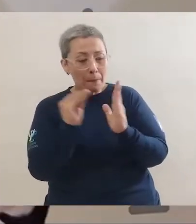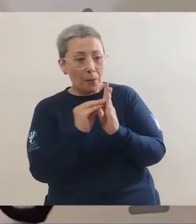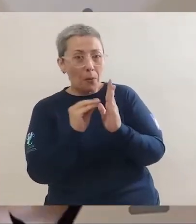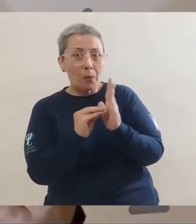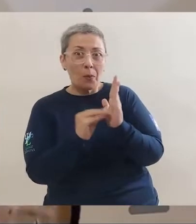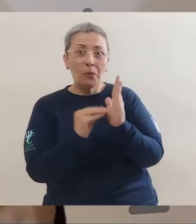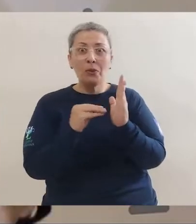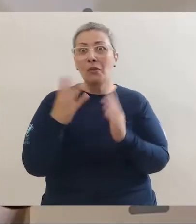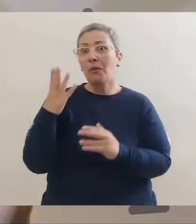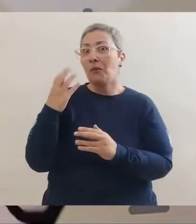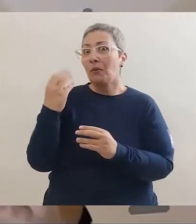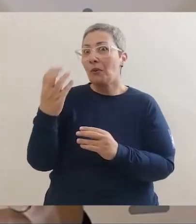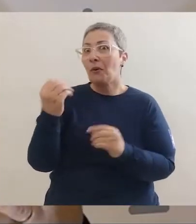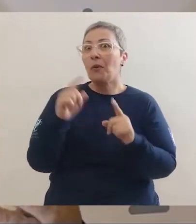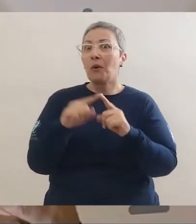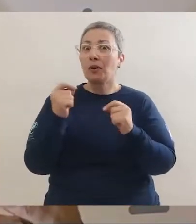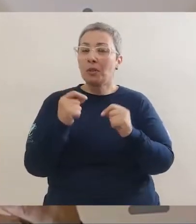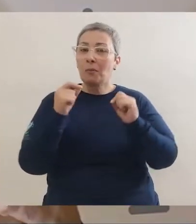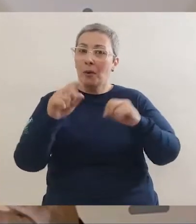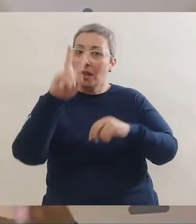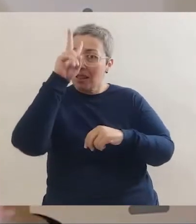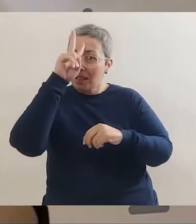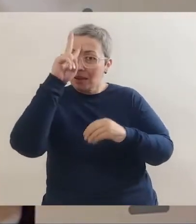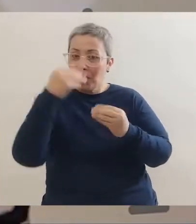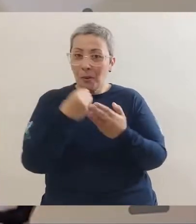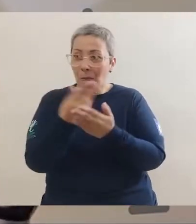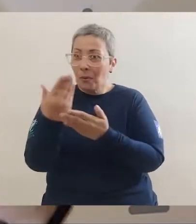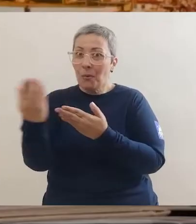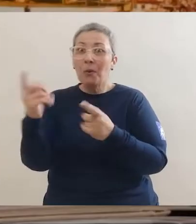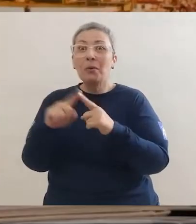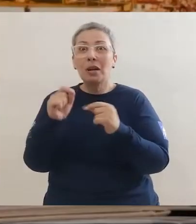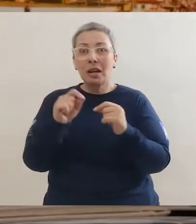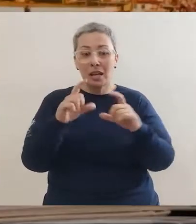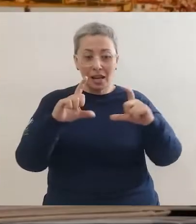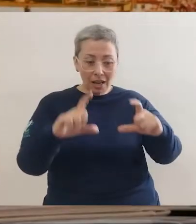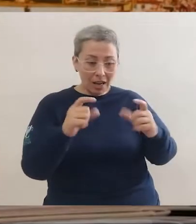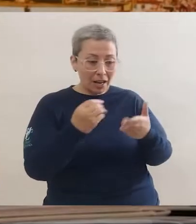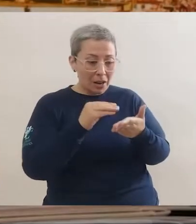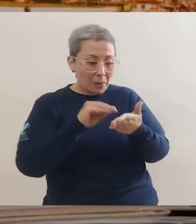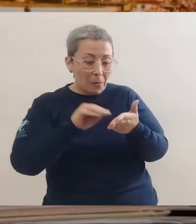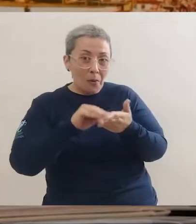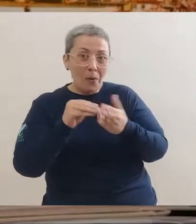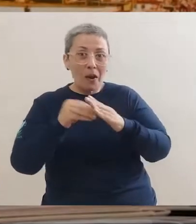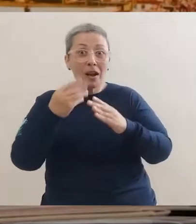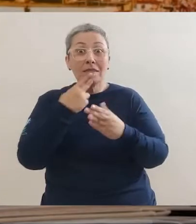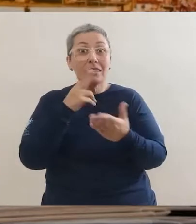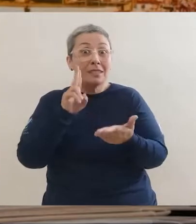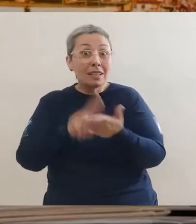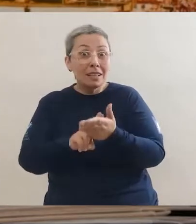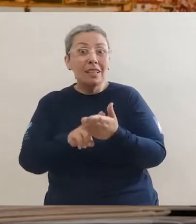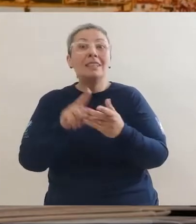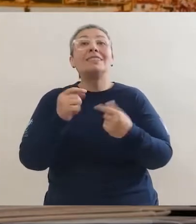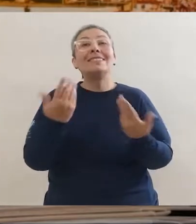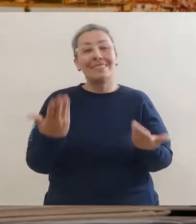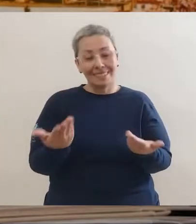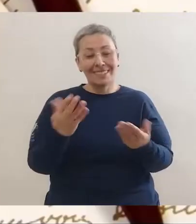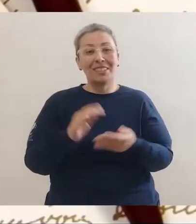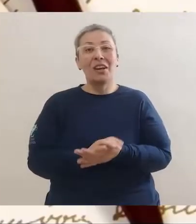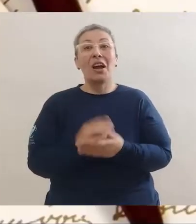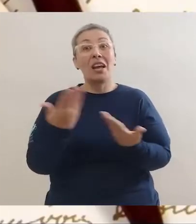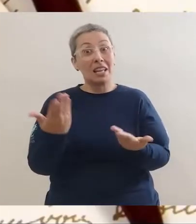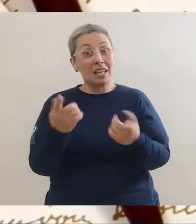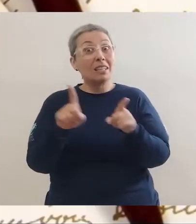podemos registrar a nossa viagem e mandar lembranças para as pessoas, por meio de cartões postais